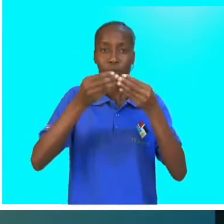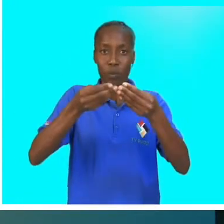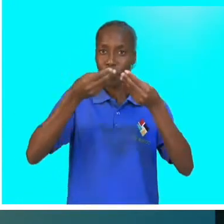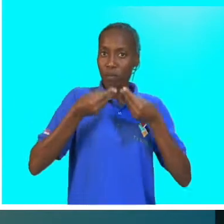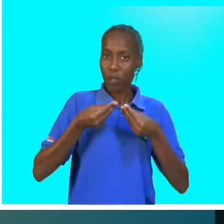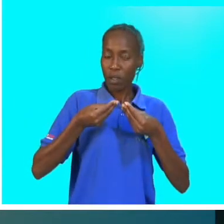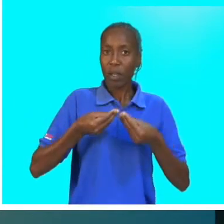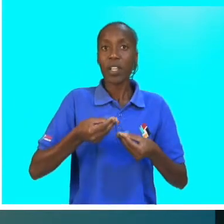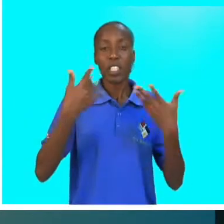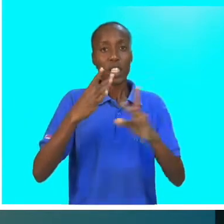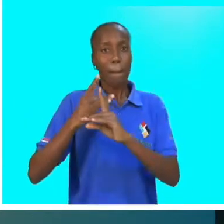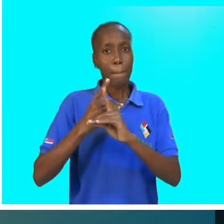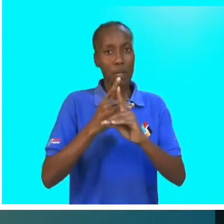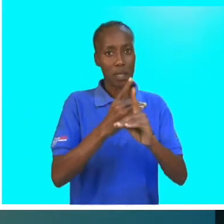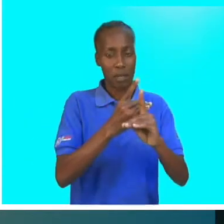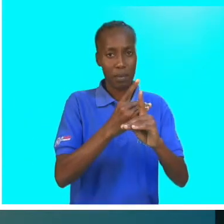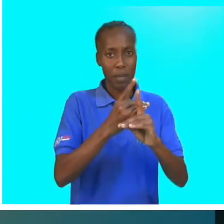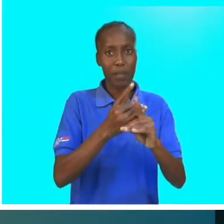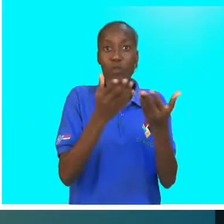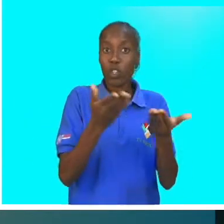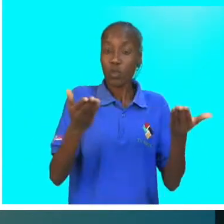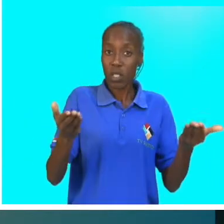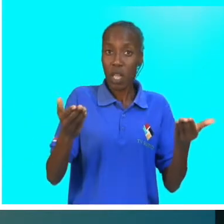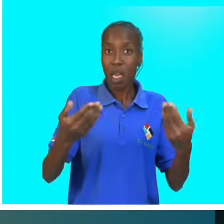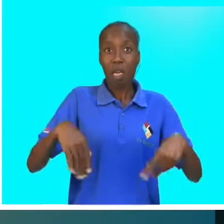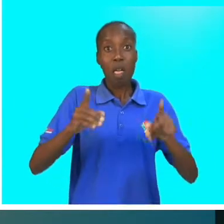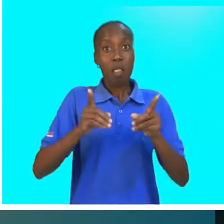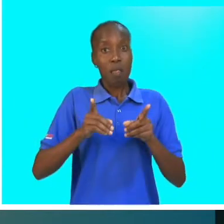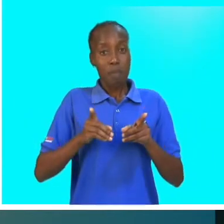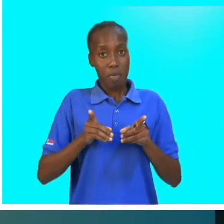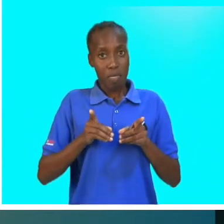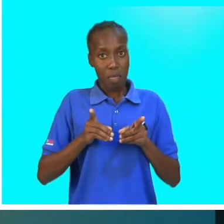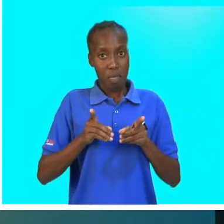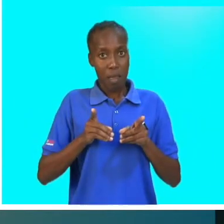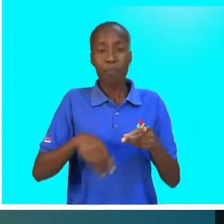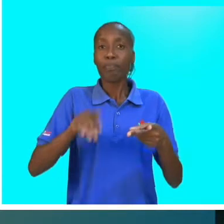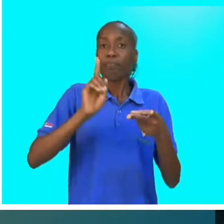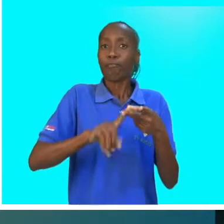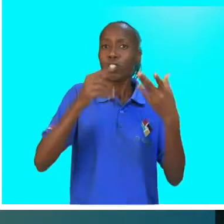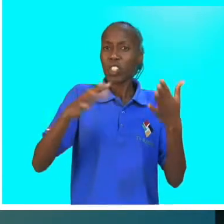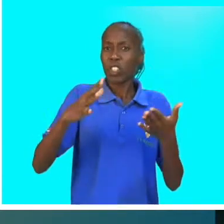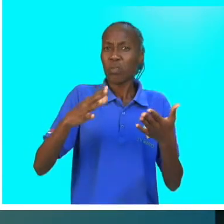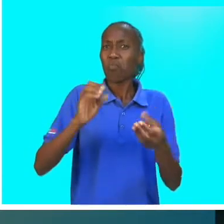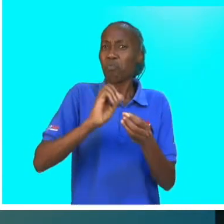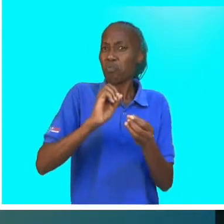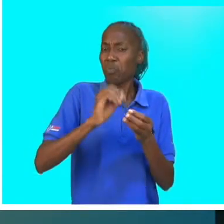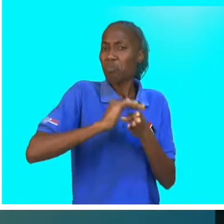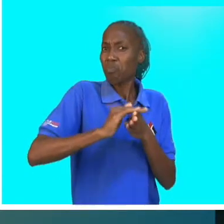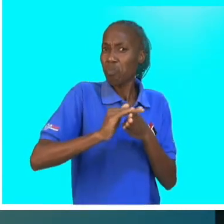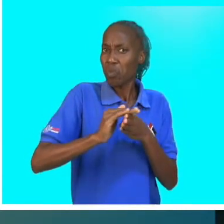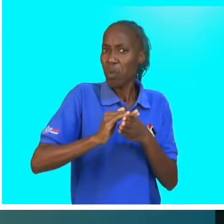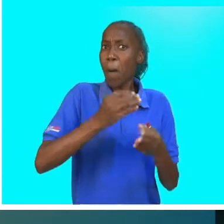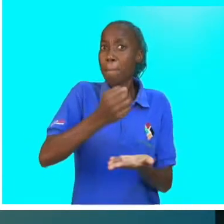Também participei na exposição feminina em Amanzi. Eu consigo fazer bolos.